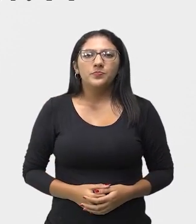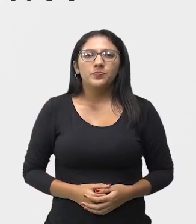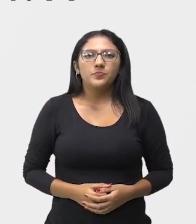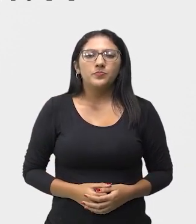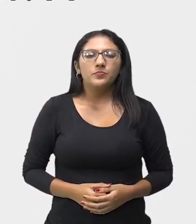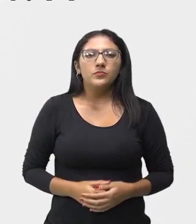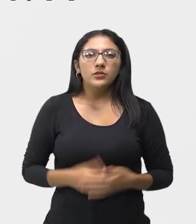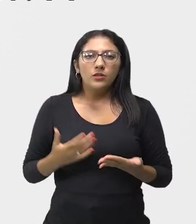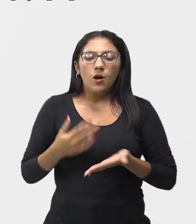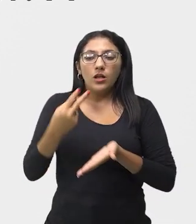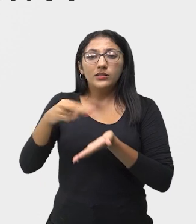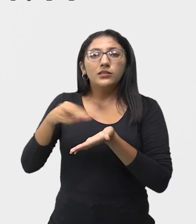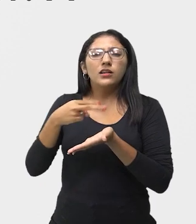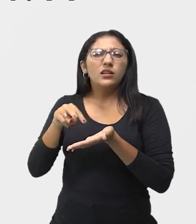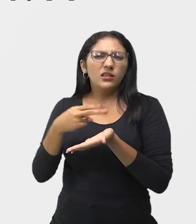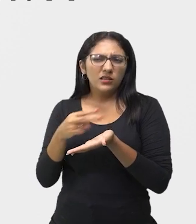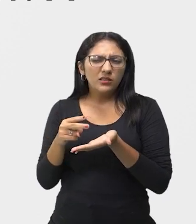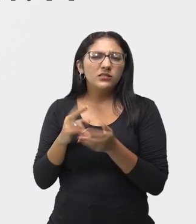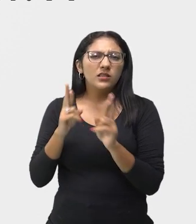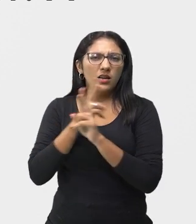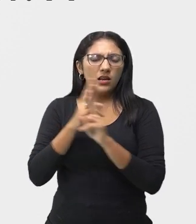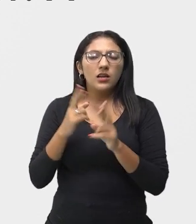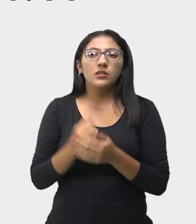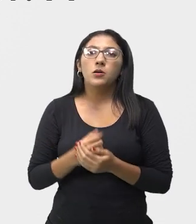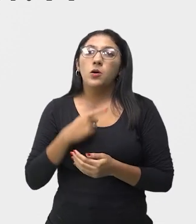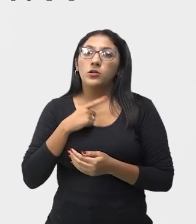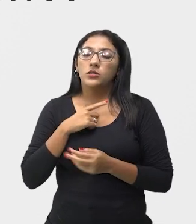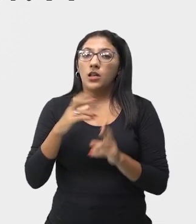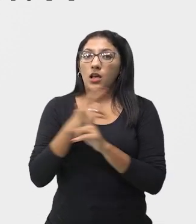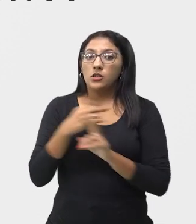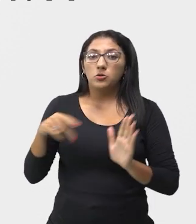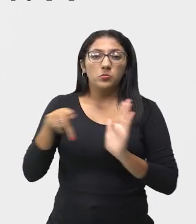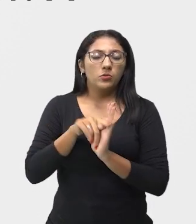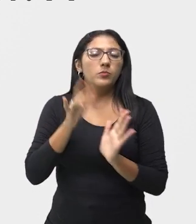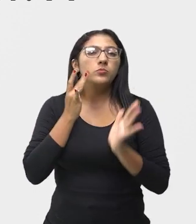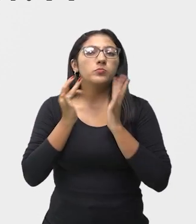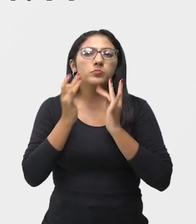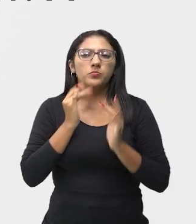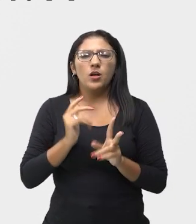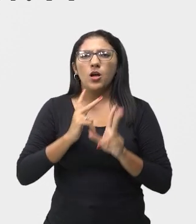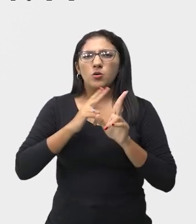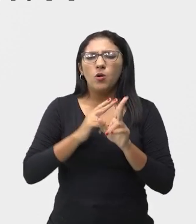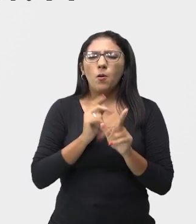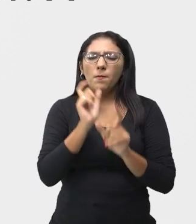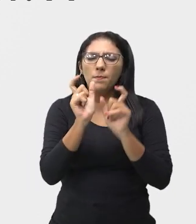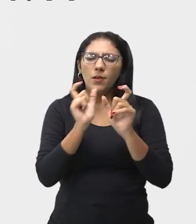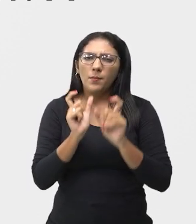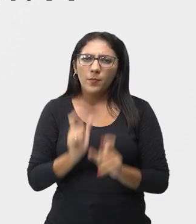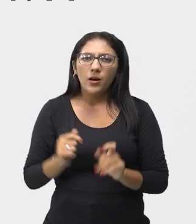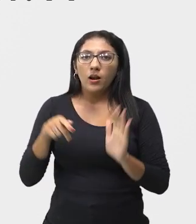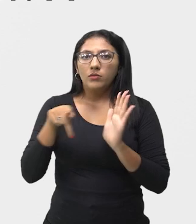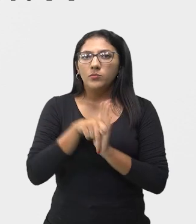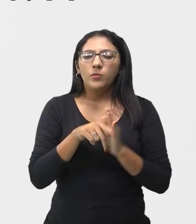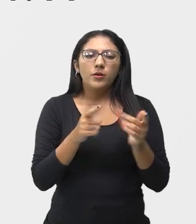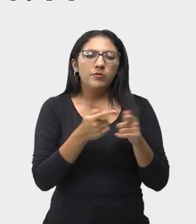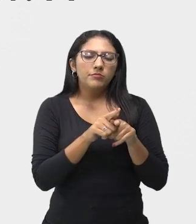Então, a dança e o teatro são linguagens cênicas, assim como as palavras são vocábulos da língua que falamos